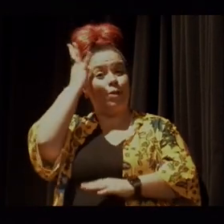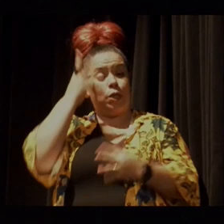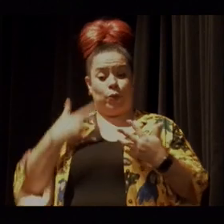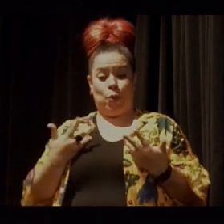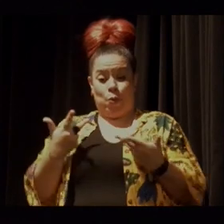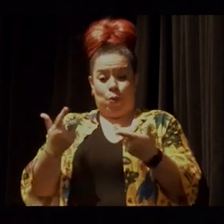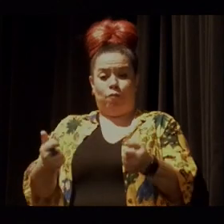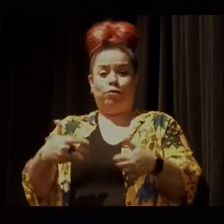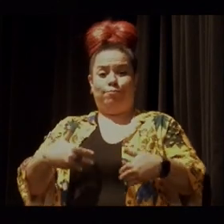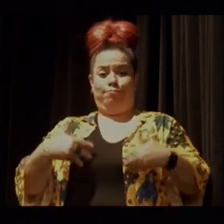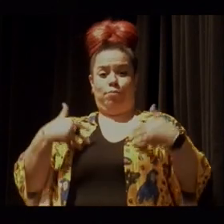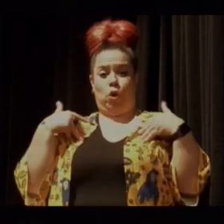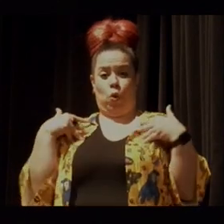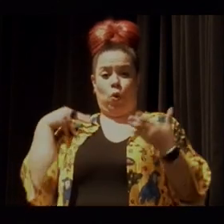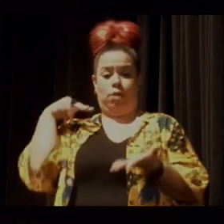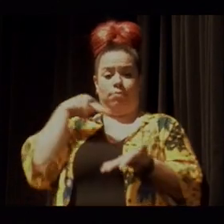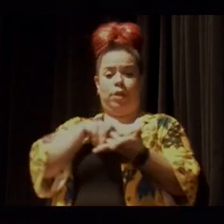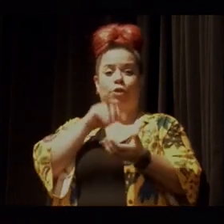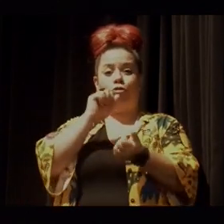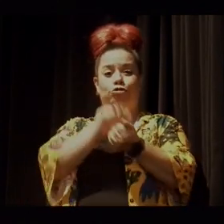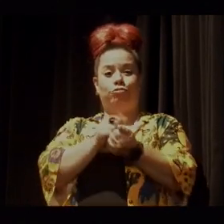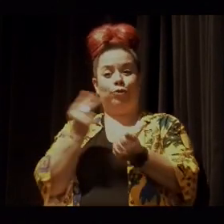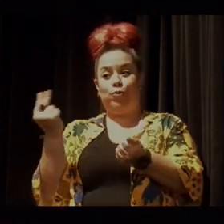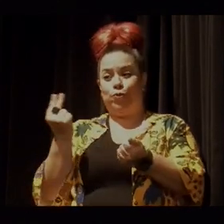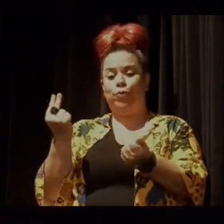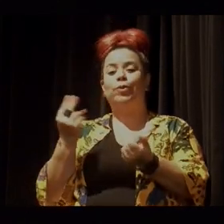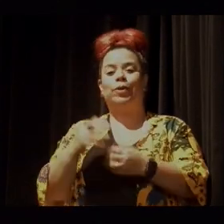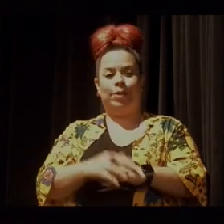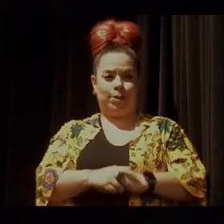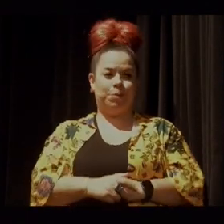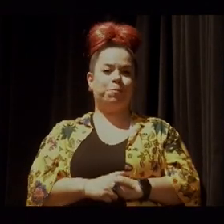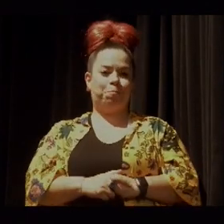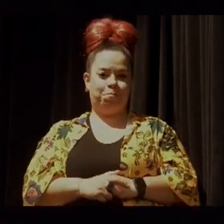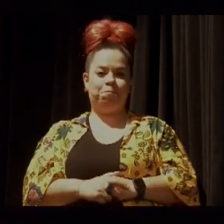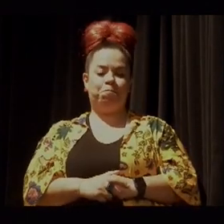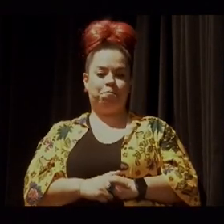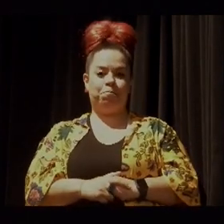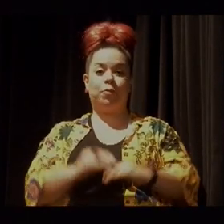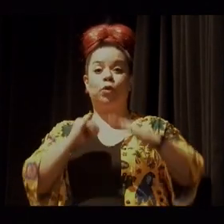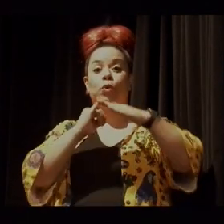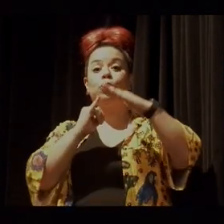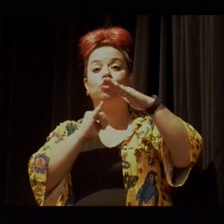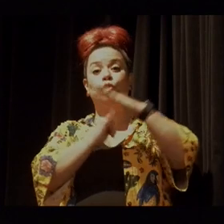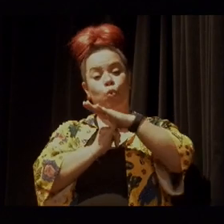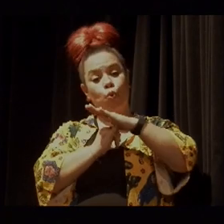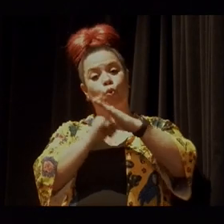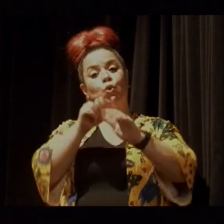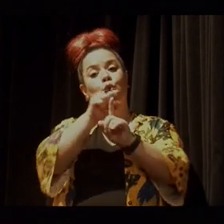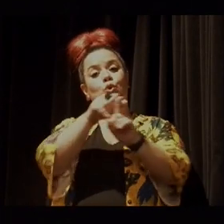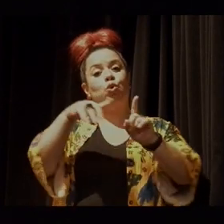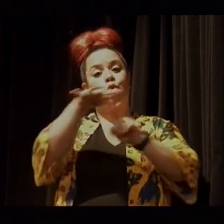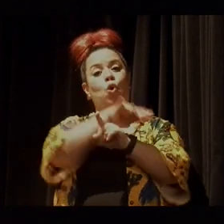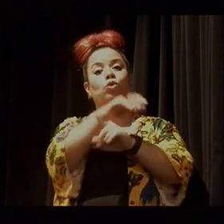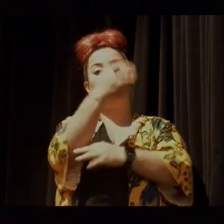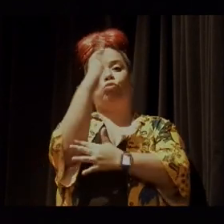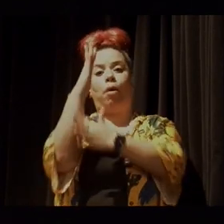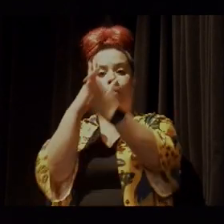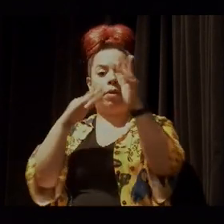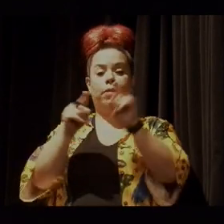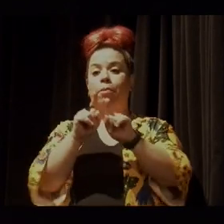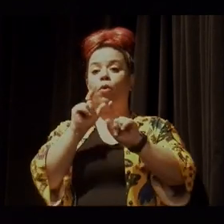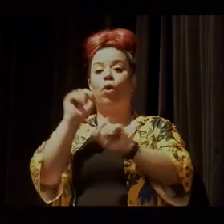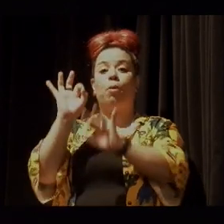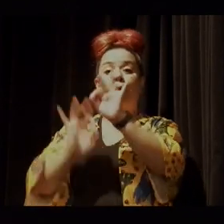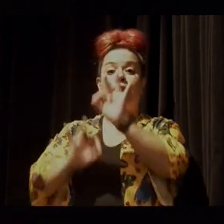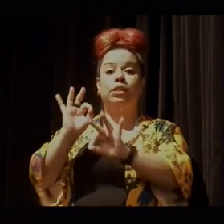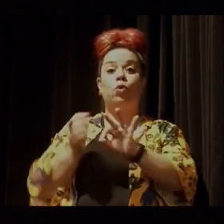É uma honra estar aqui com o Ângela e o Fábio. O Instituto Socioambiental é uma organização que está perto